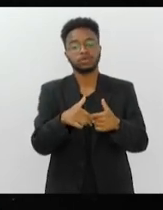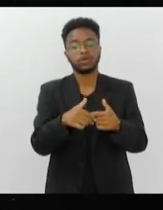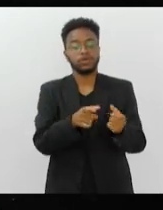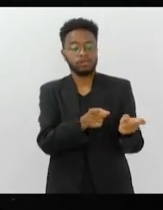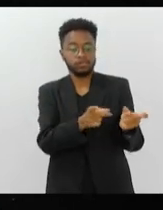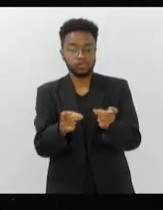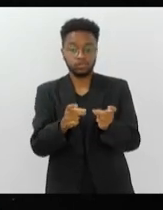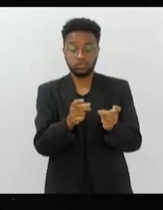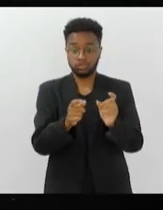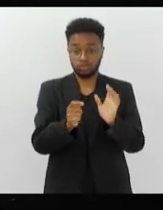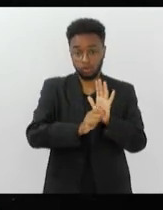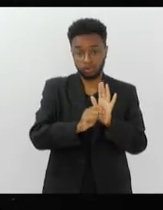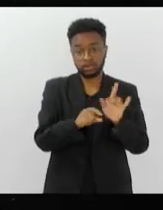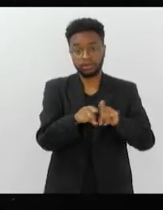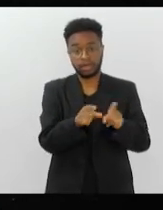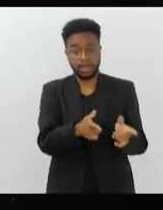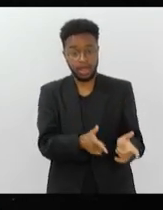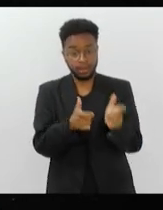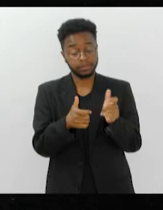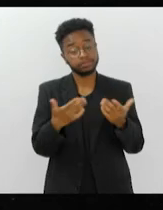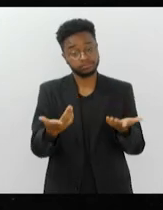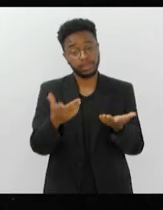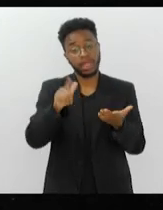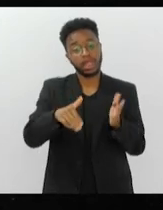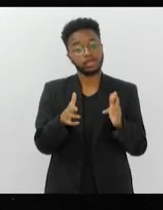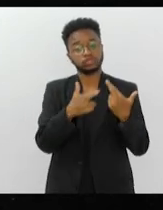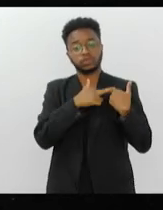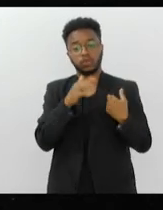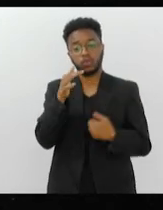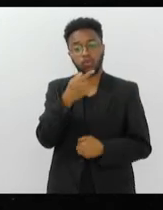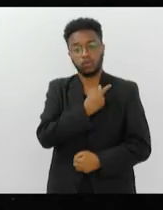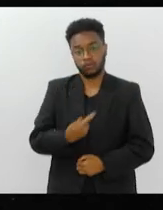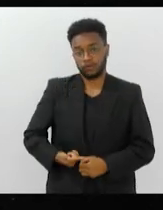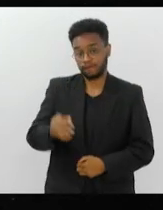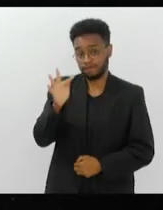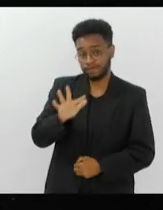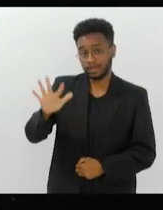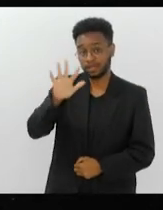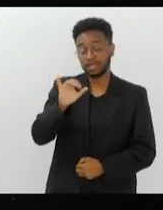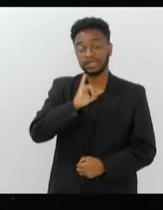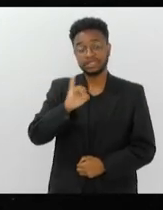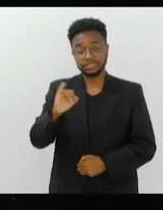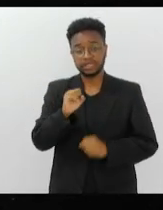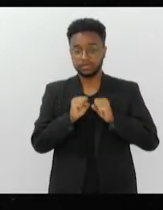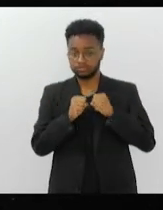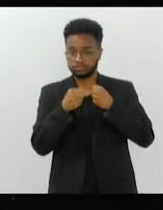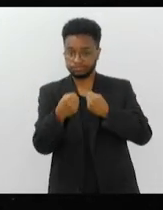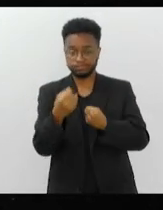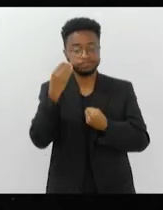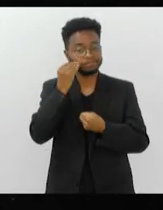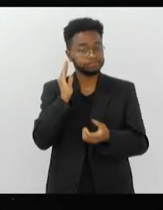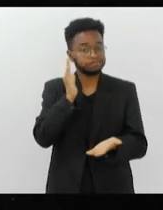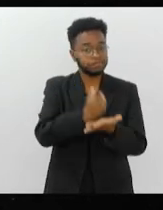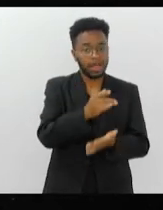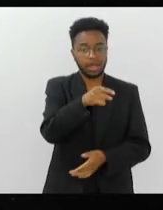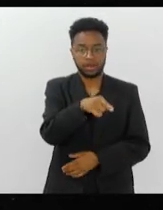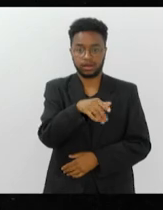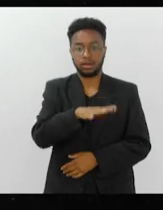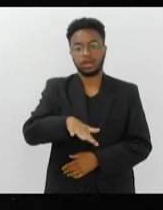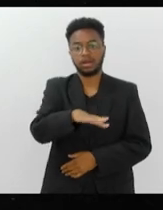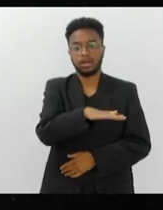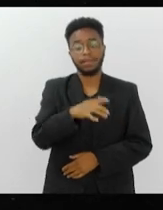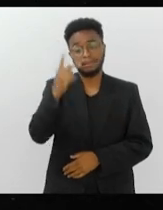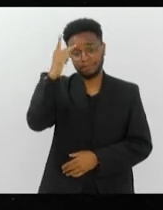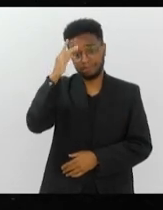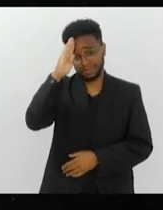tráfico de armas, então isso é responsabilidade do governo federal. Se o governo federal tomasse conta dessa tarefa, principalmente nesse eixo Rio